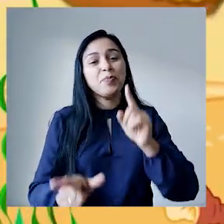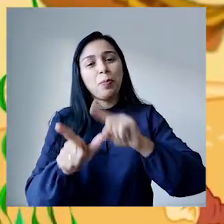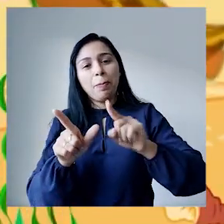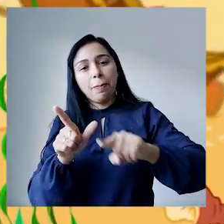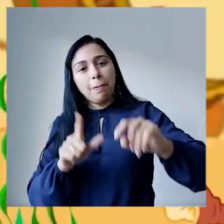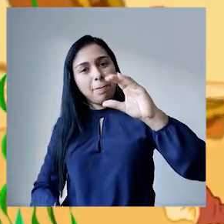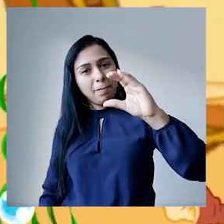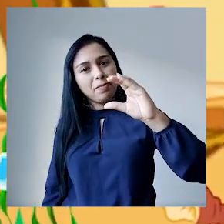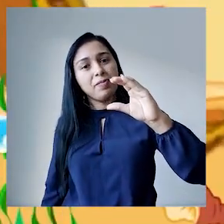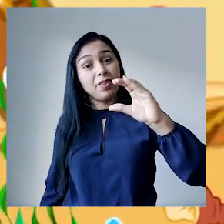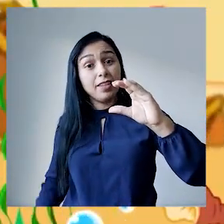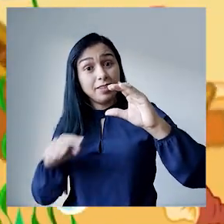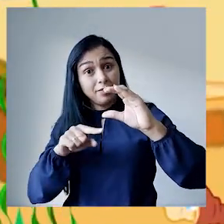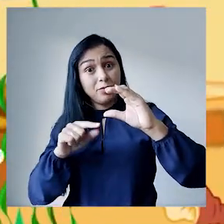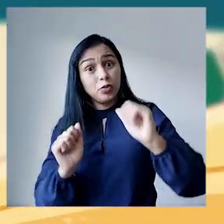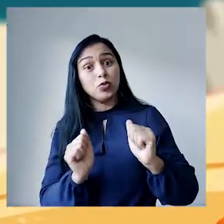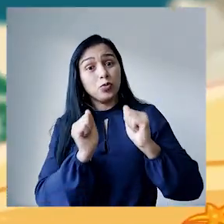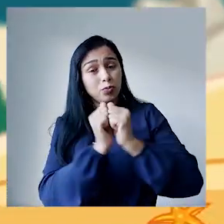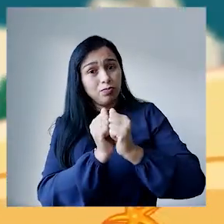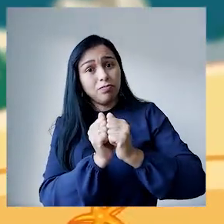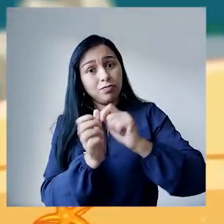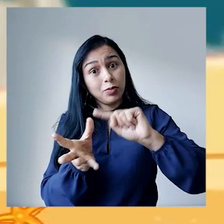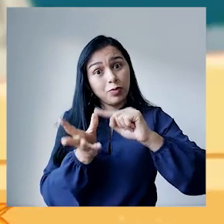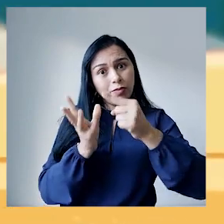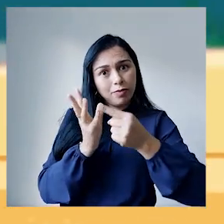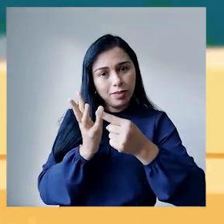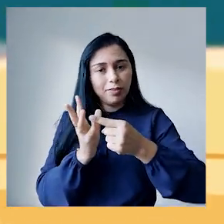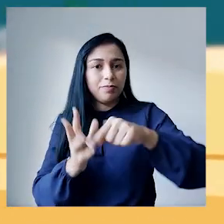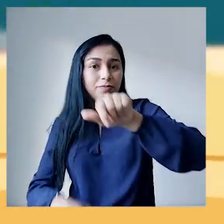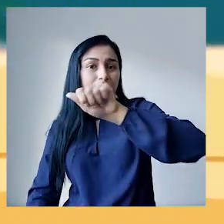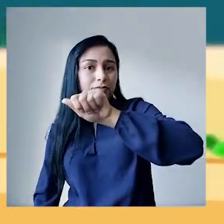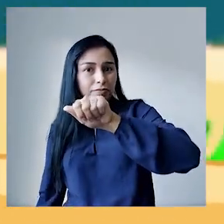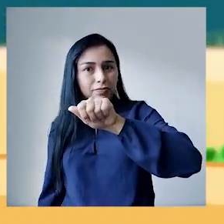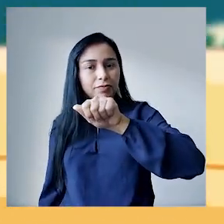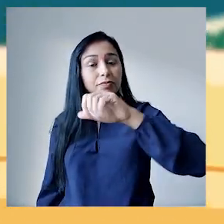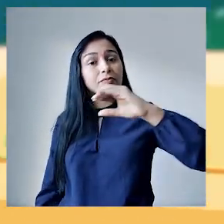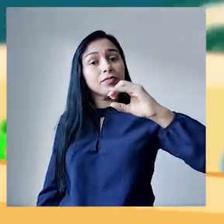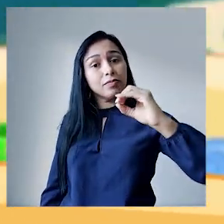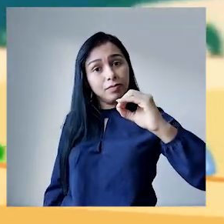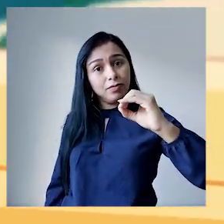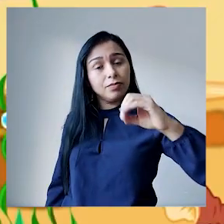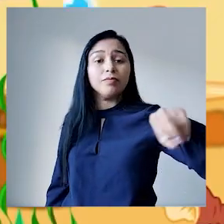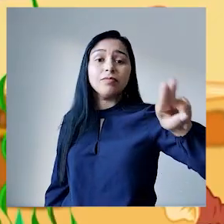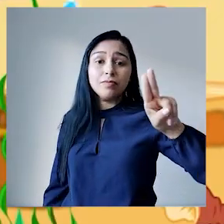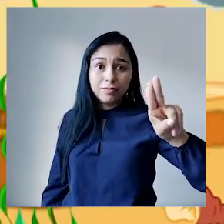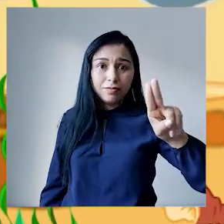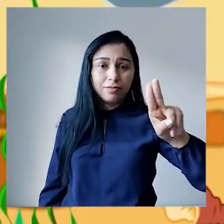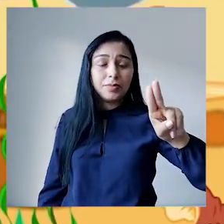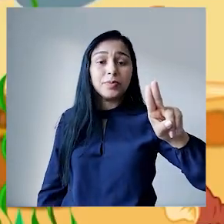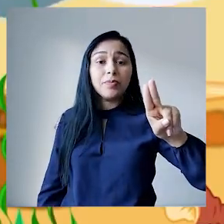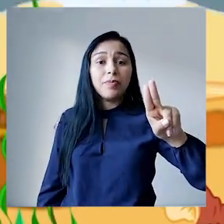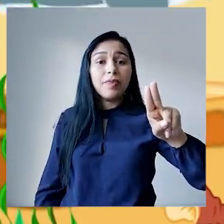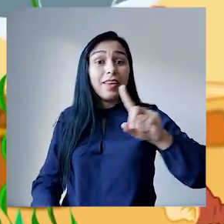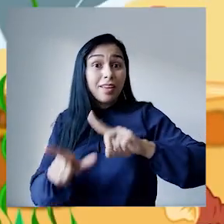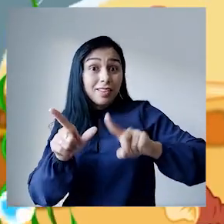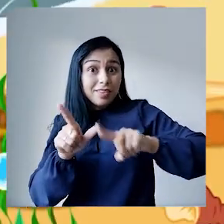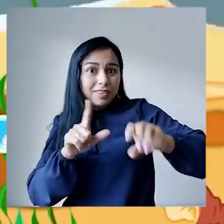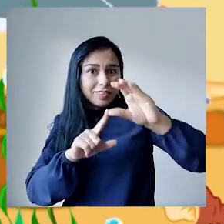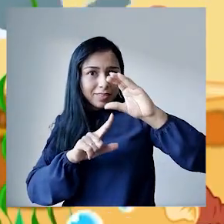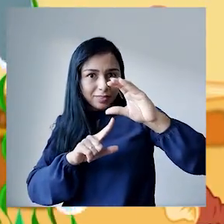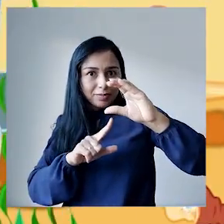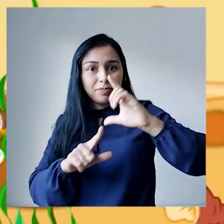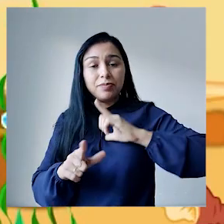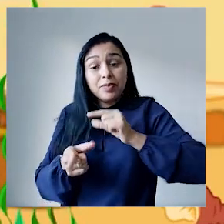C, quando ela se junta com as vogais A, O e U, ela recebe o som da